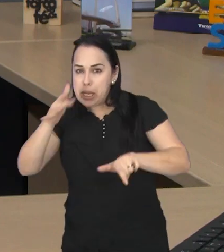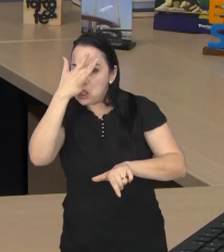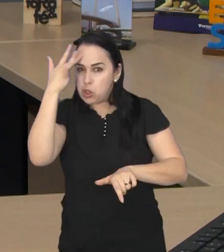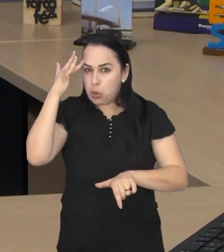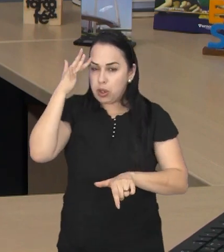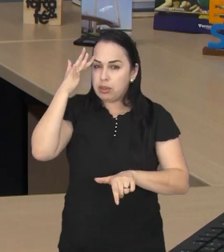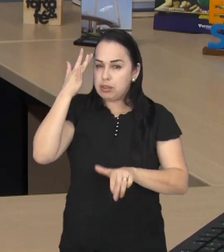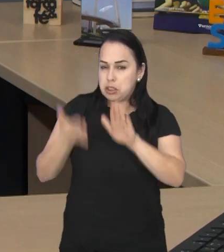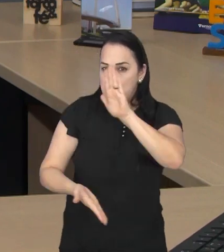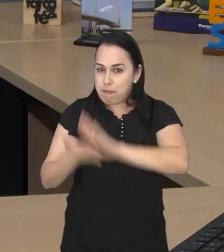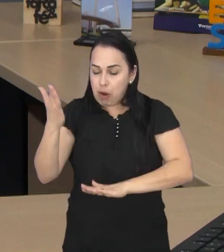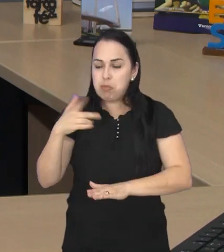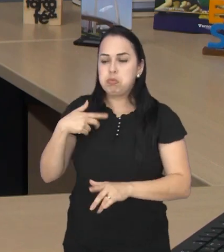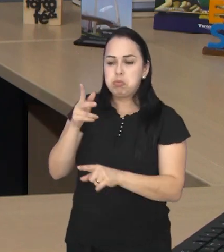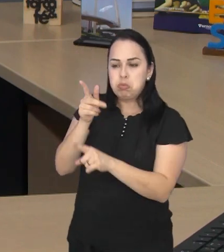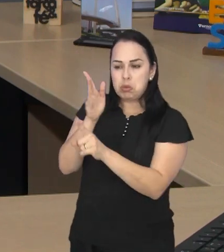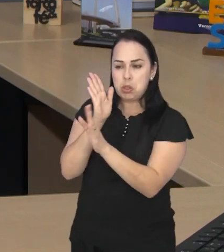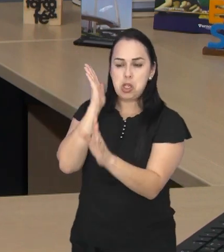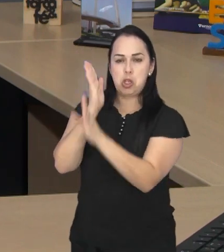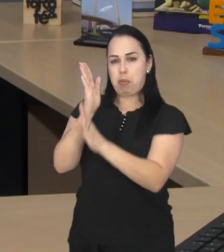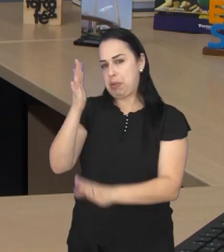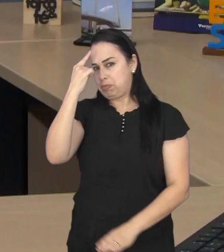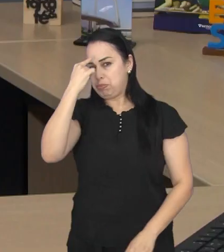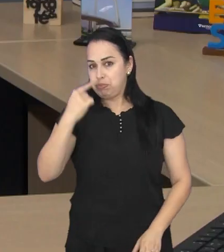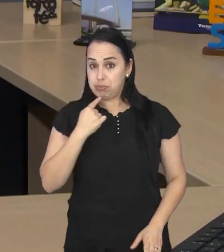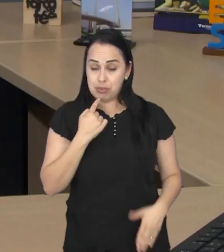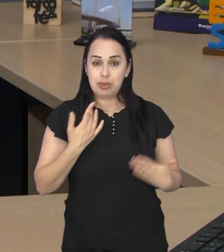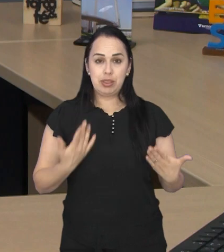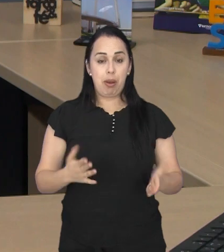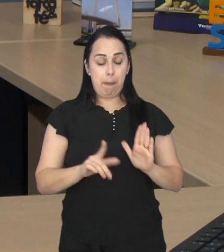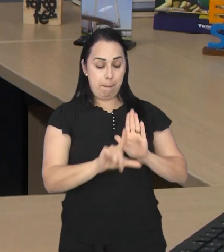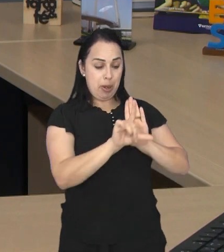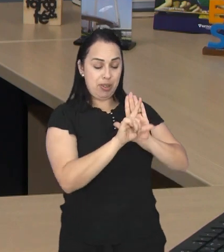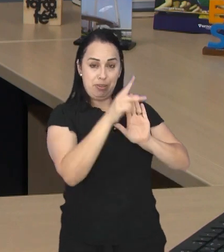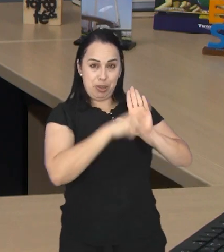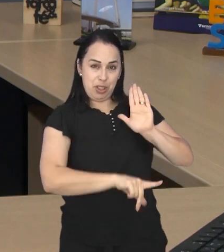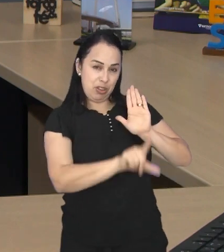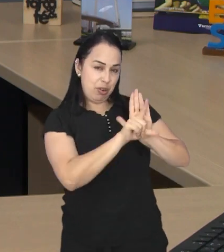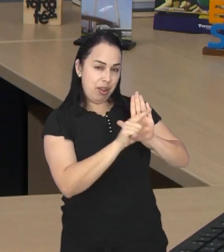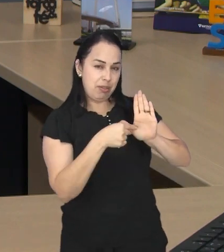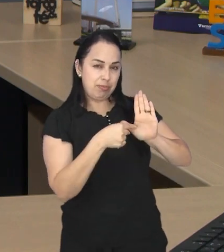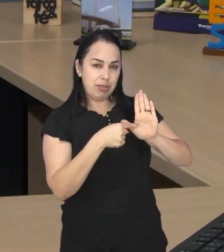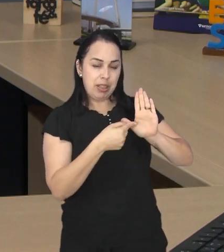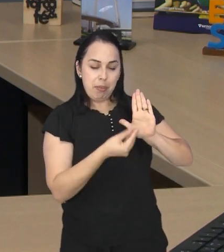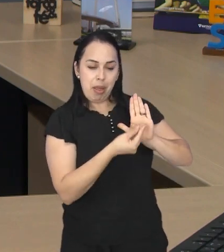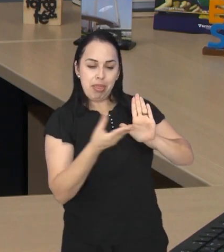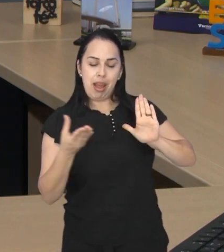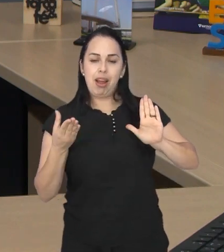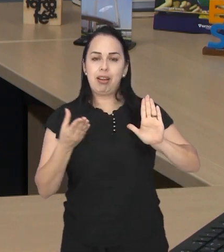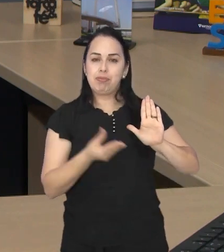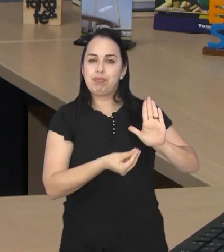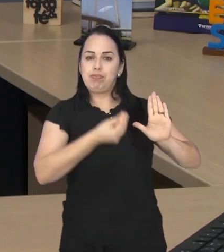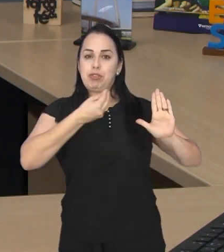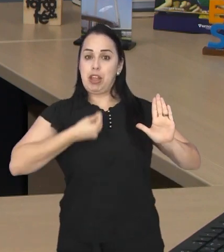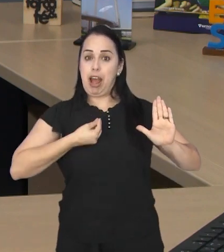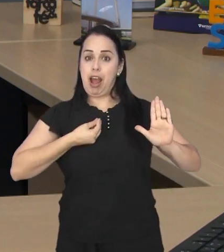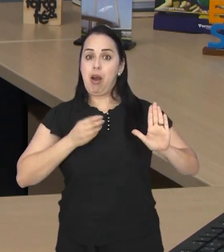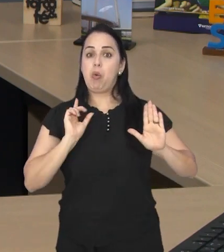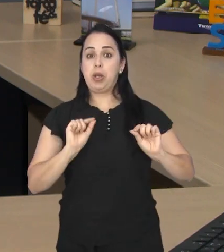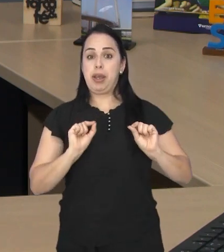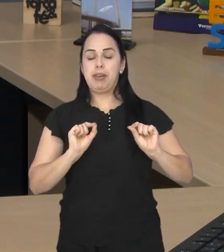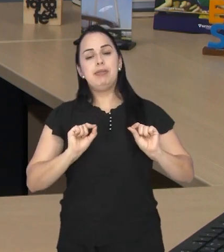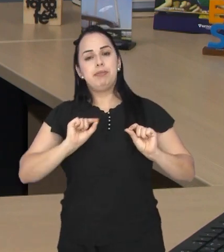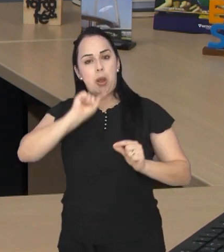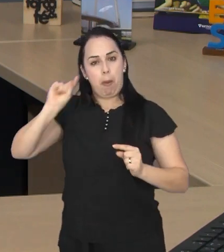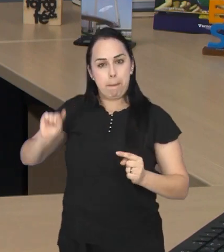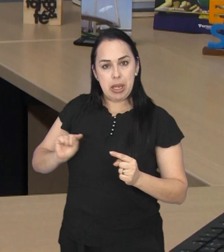utilizando o equipamento de saúde da Prefeitura. O projeto de lei é importante para reforçar e dar maior embasamento às ações da